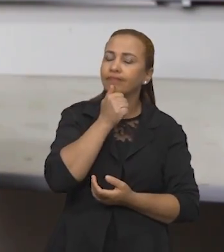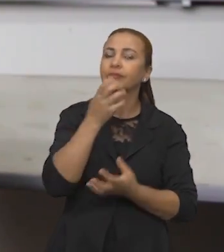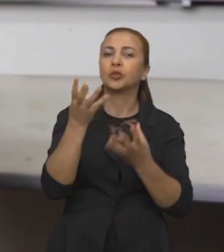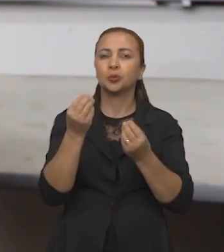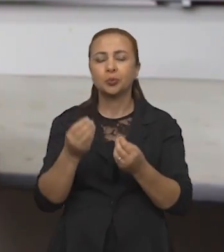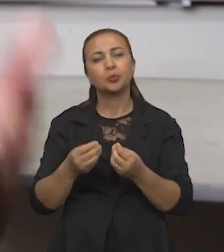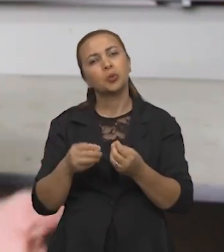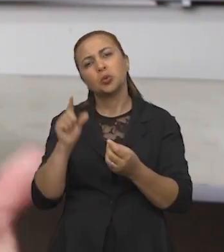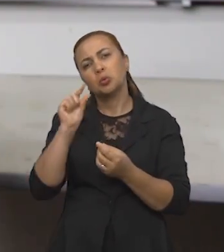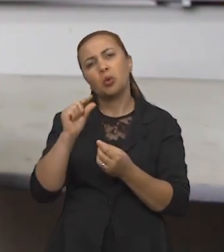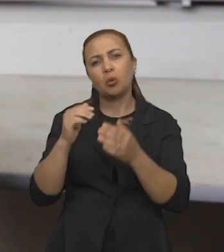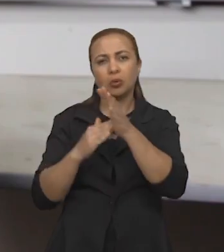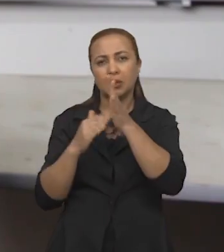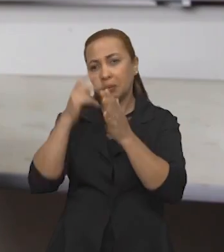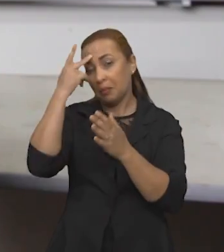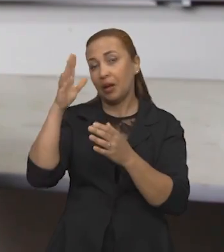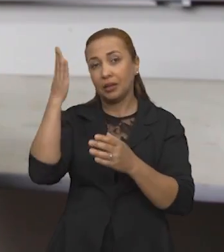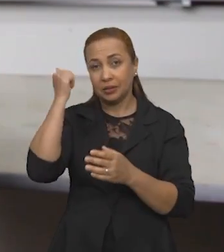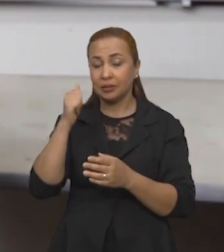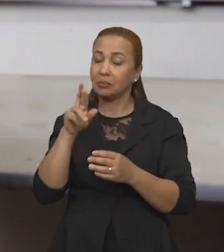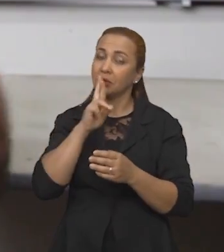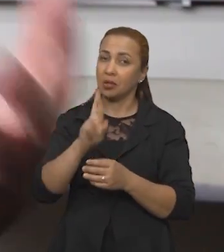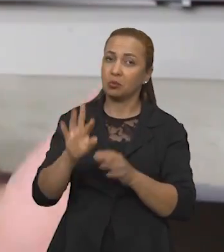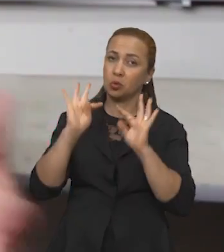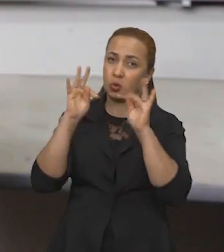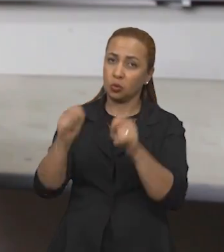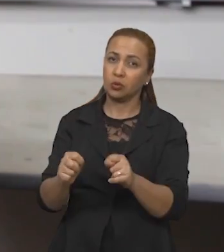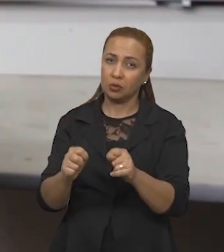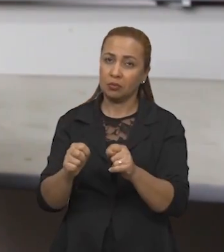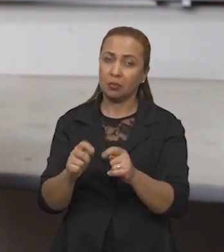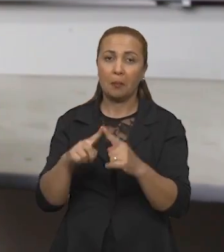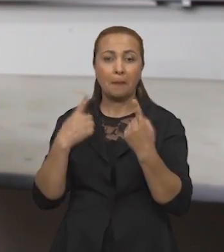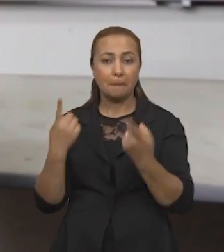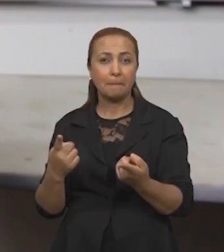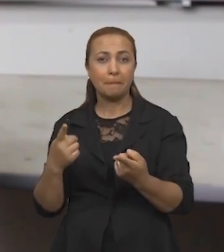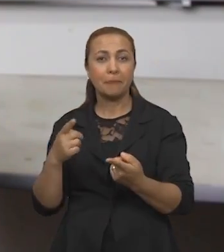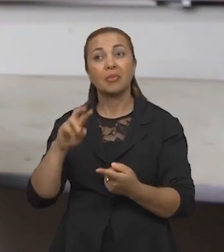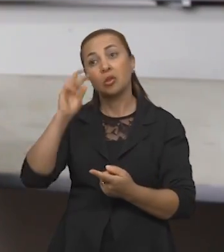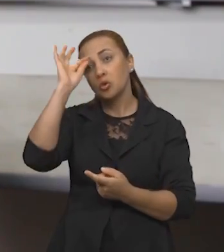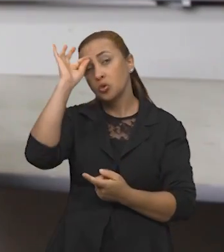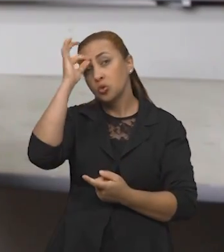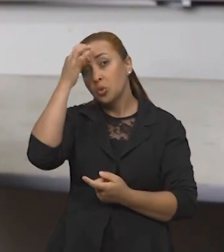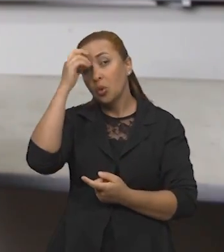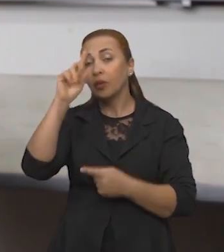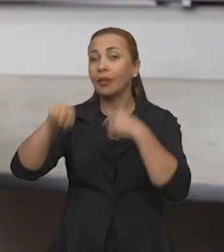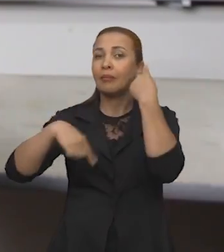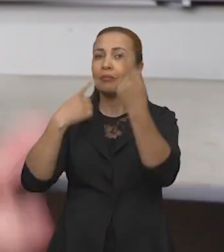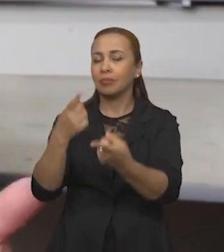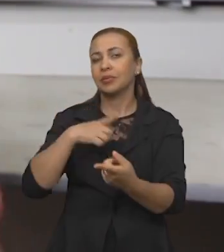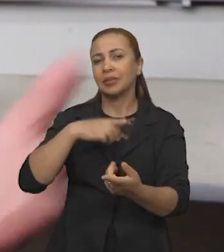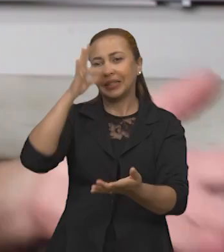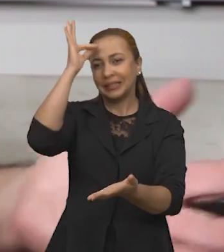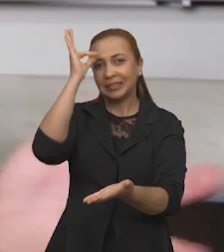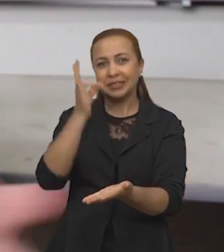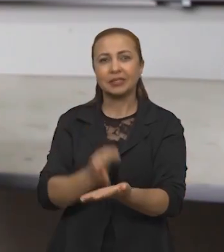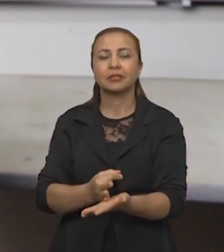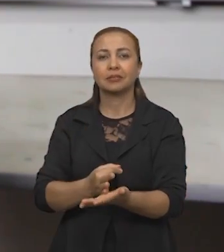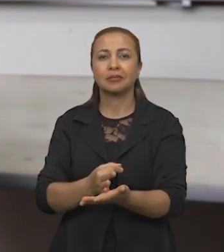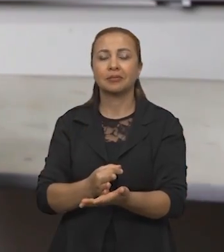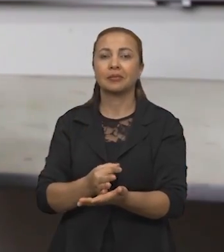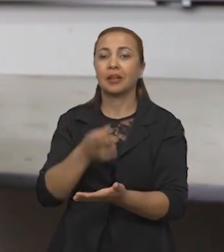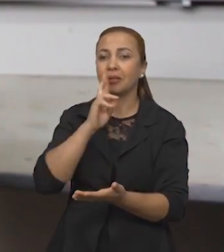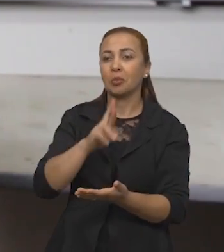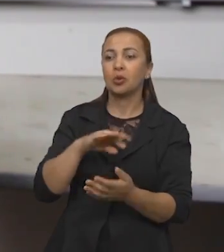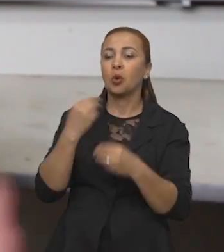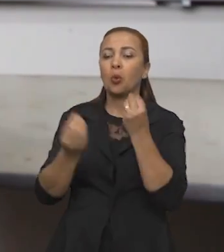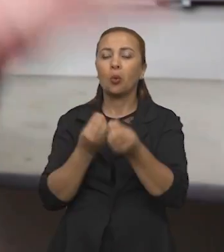Ainda é muito cedo para a gente obter algumas conclusões com relação a isso aí. Por quê? A gente só vai ter, de fato, certeza quando